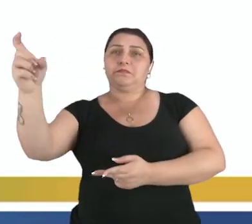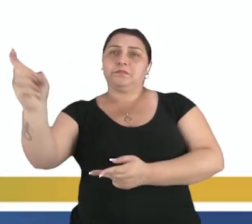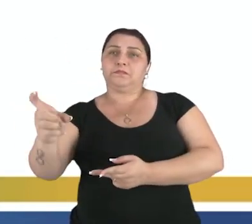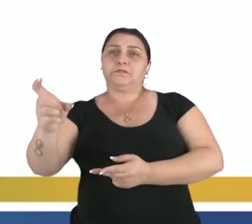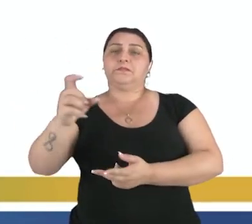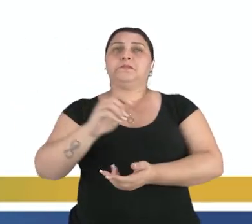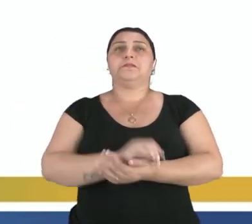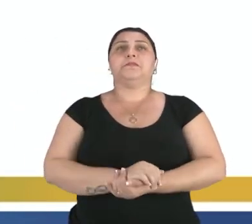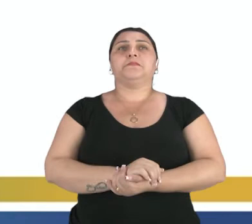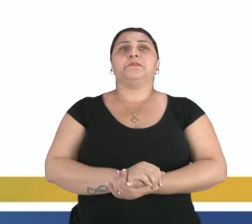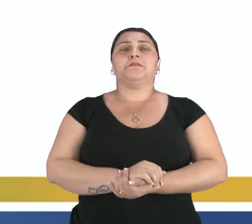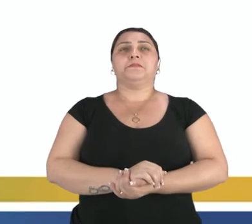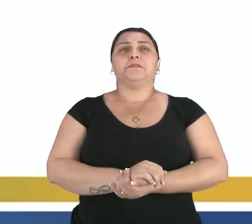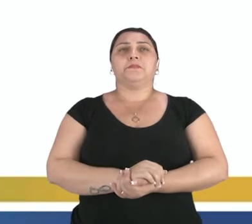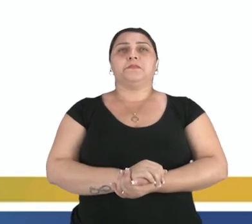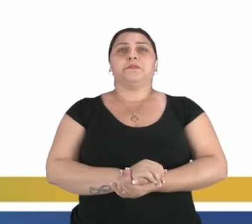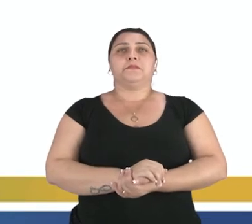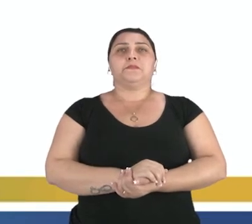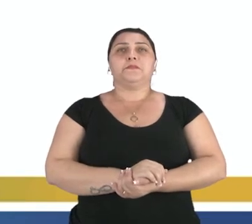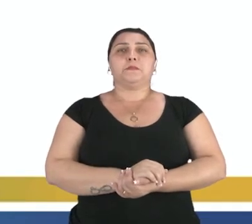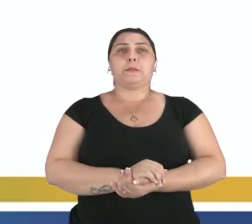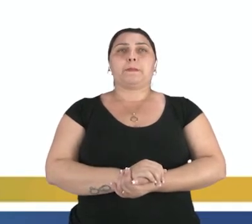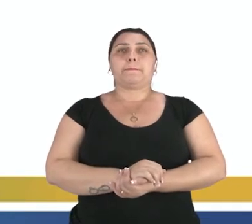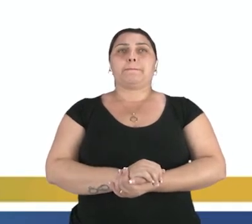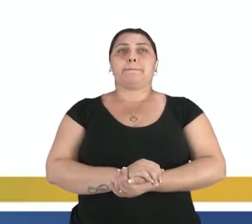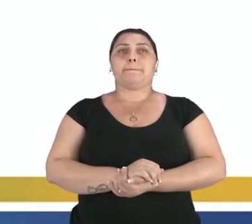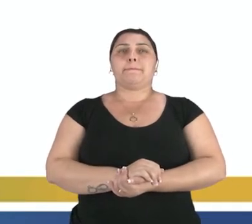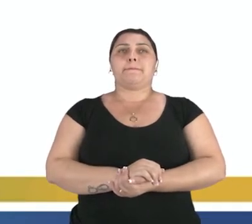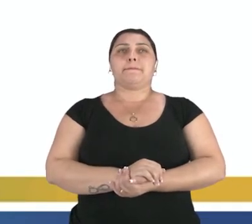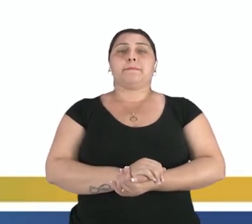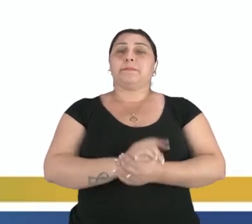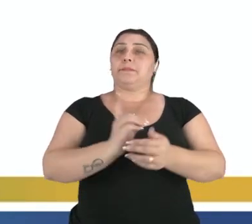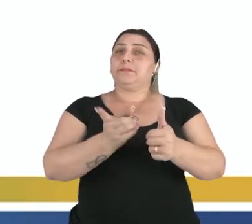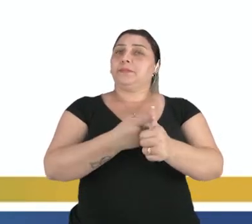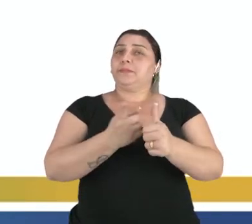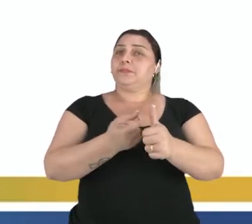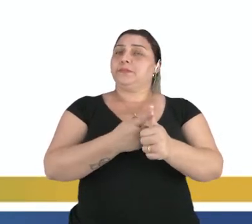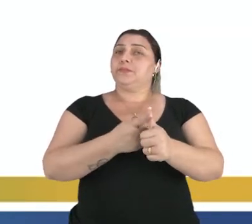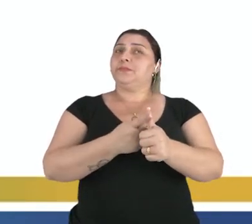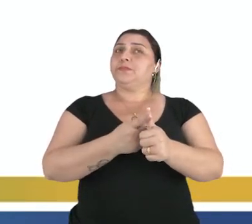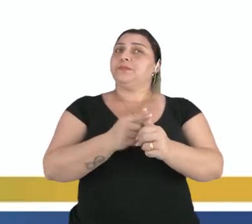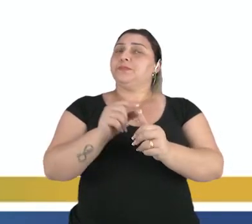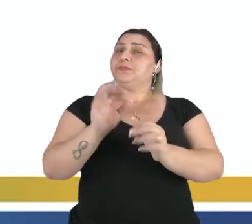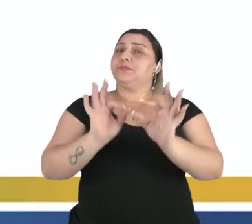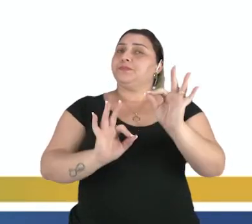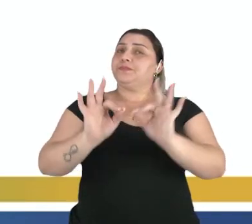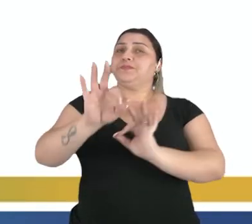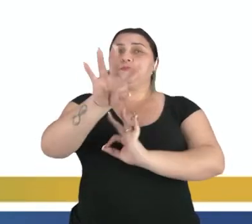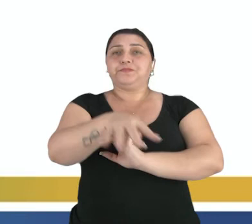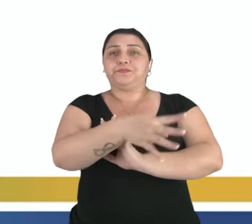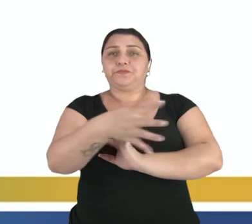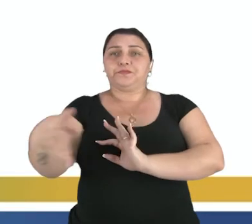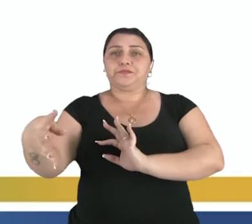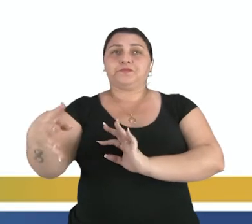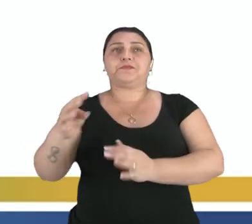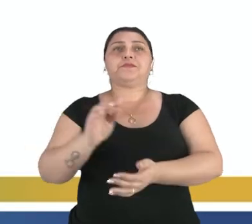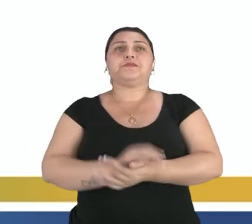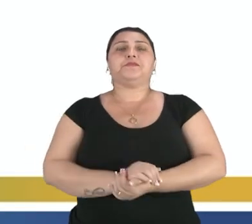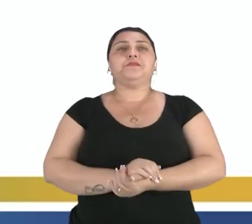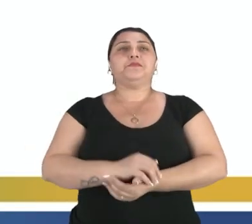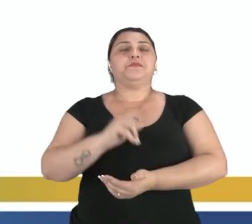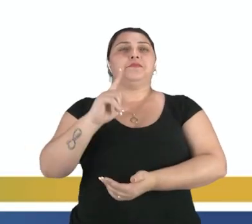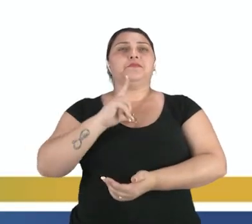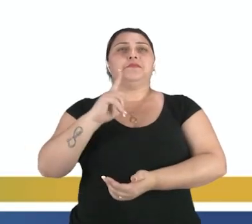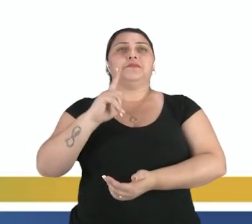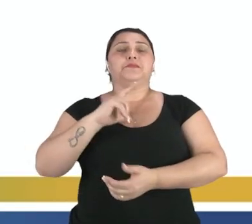um f de x, igual a menos 3x. A primeira coisa é construir a tabela. E